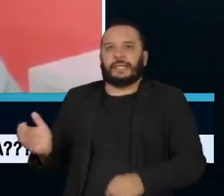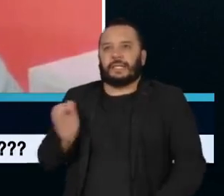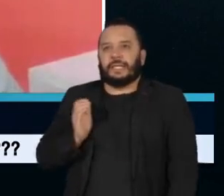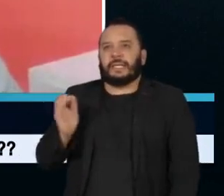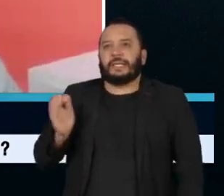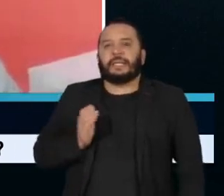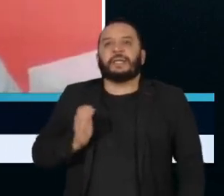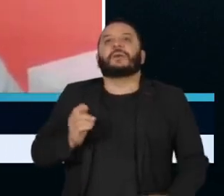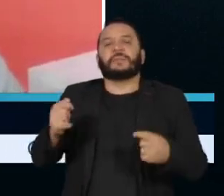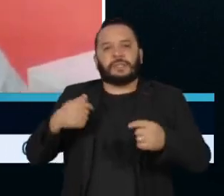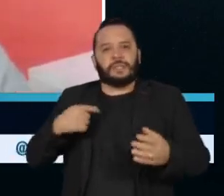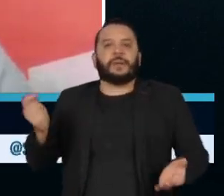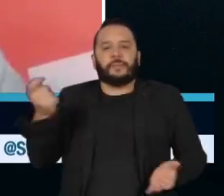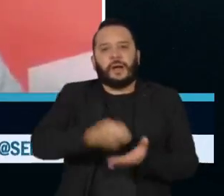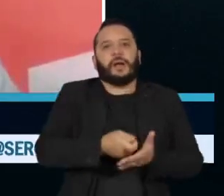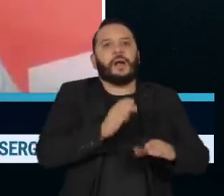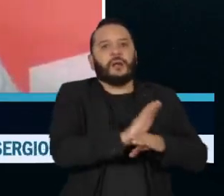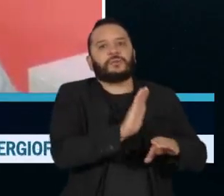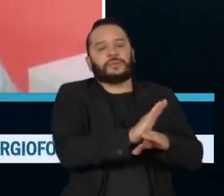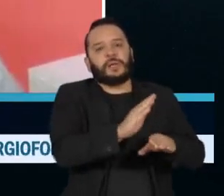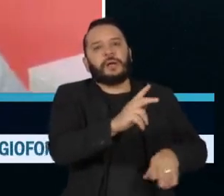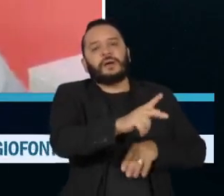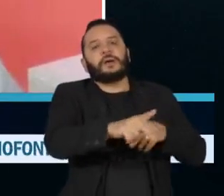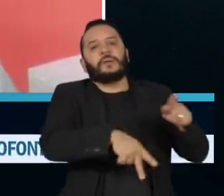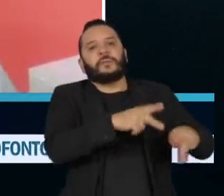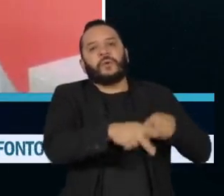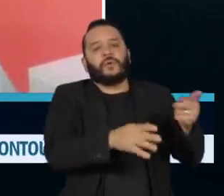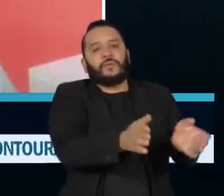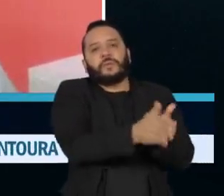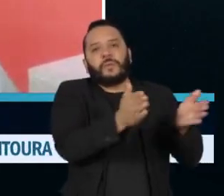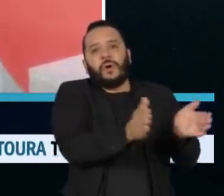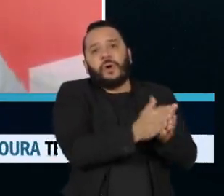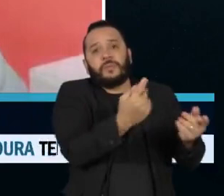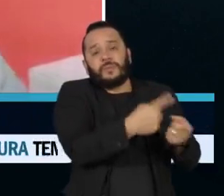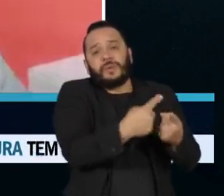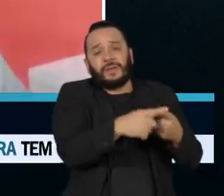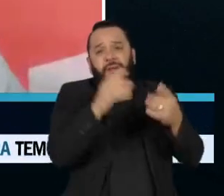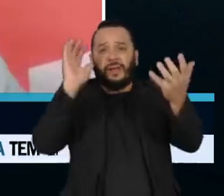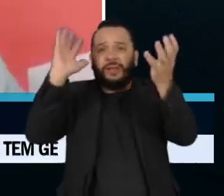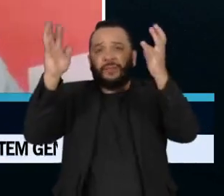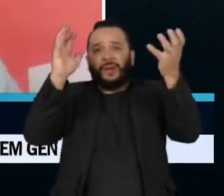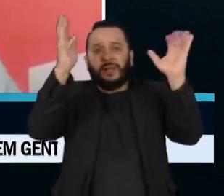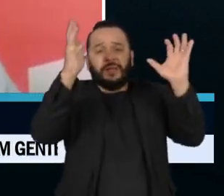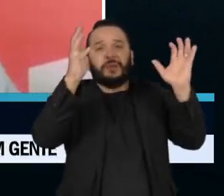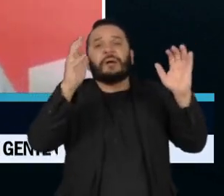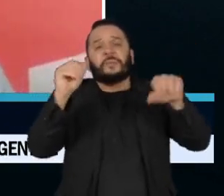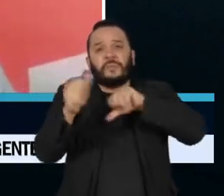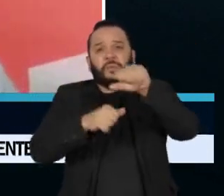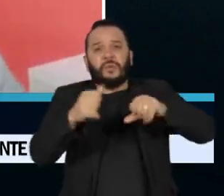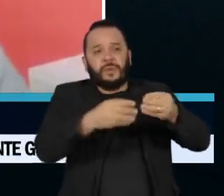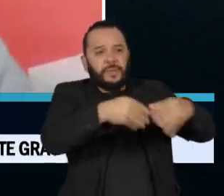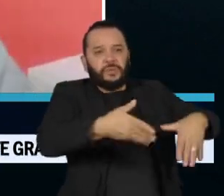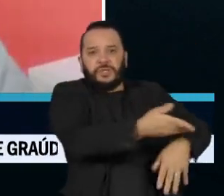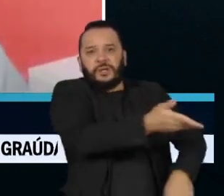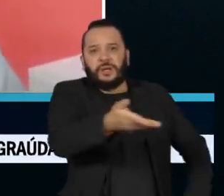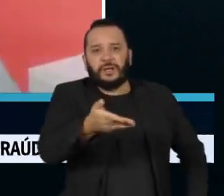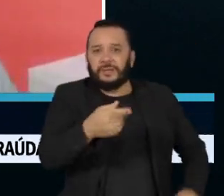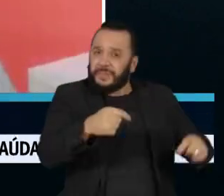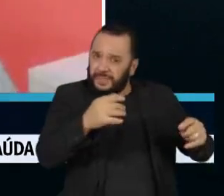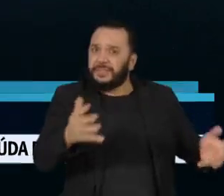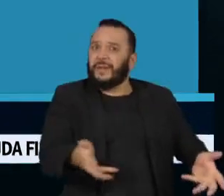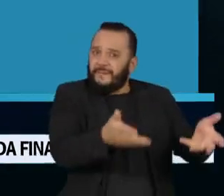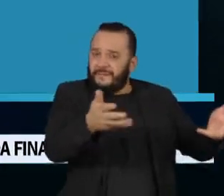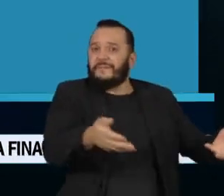arquem com as consequências do que está acontecendo, todas as transformações, façam esse fundo, porque é uma questão, antes de mais nada,